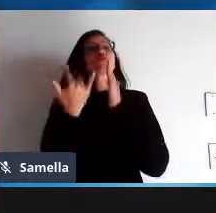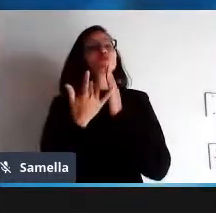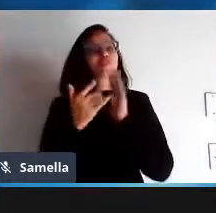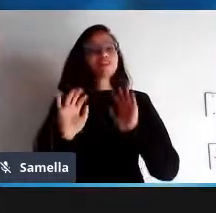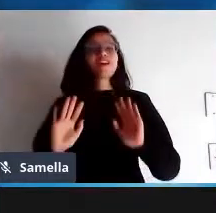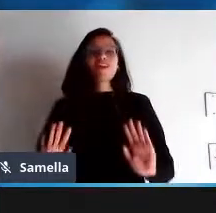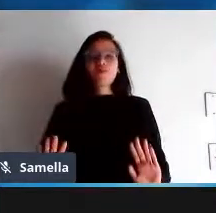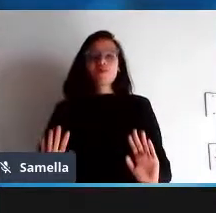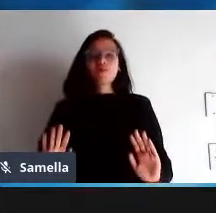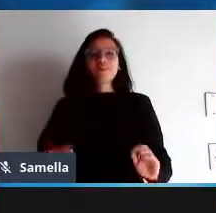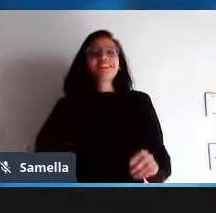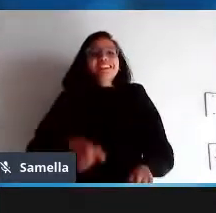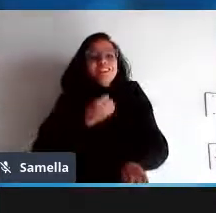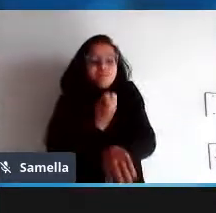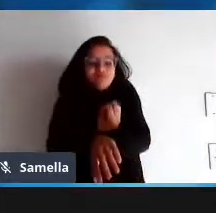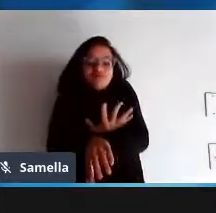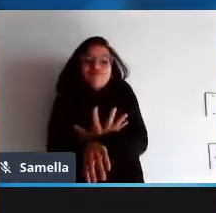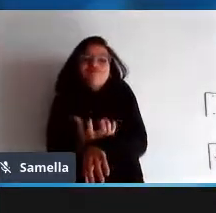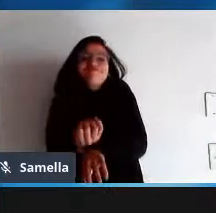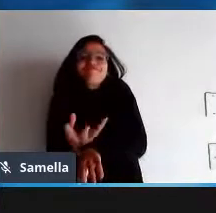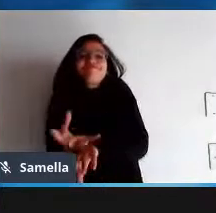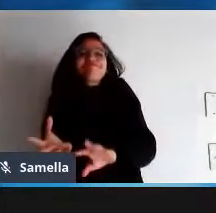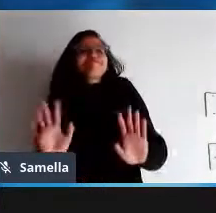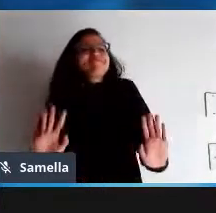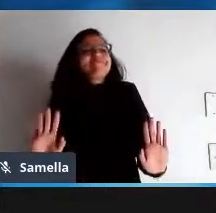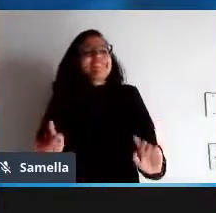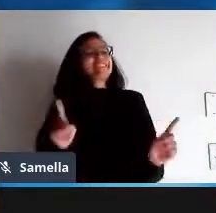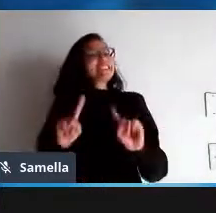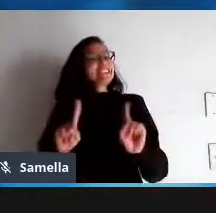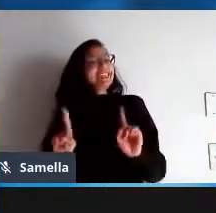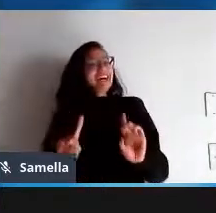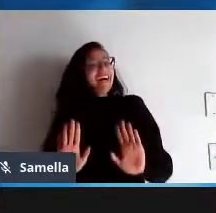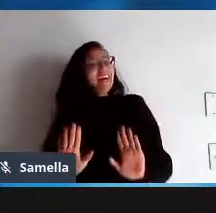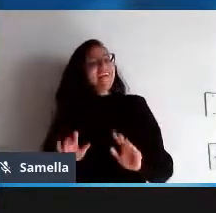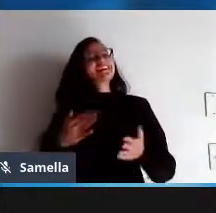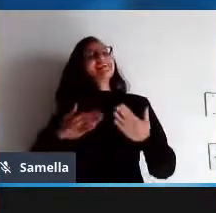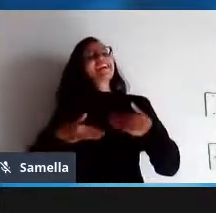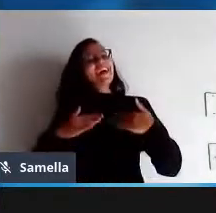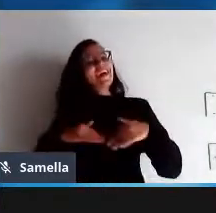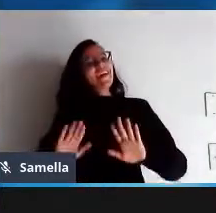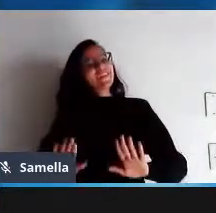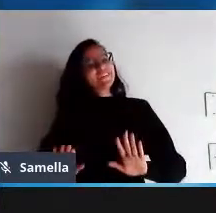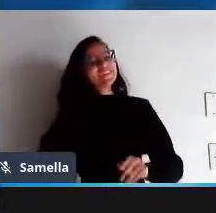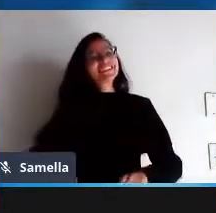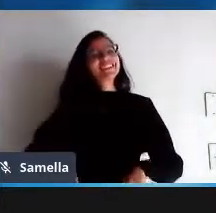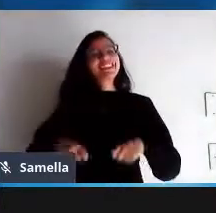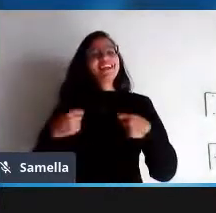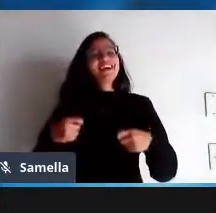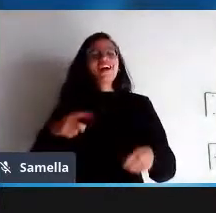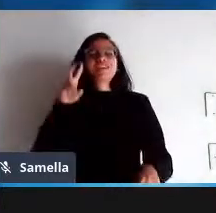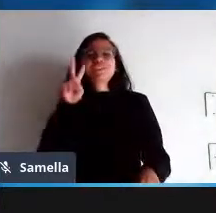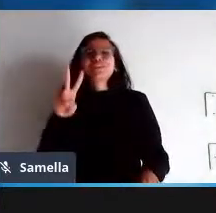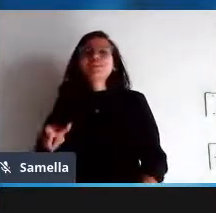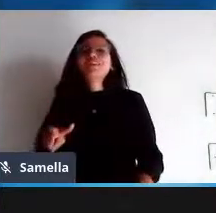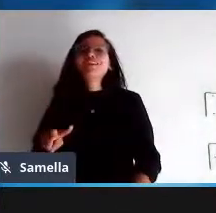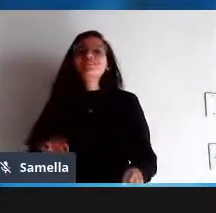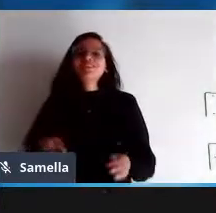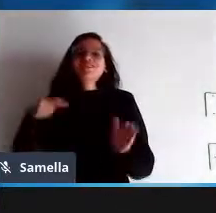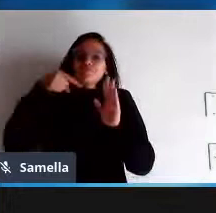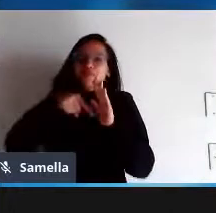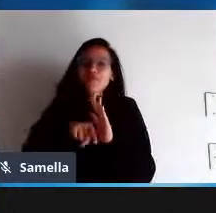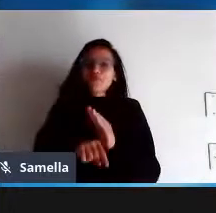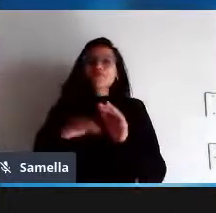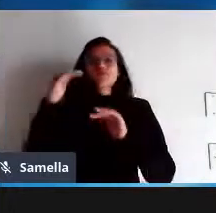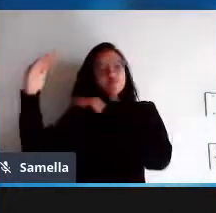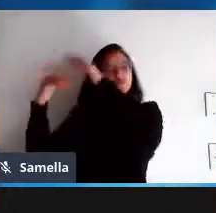causar arrepios também mas não é no sentido que a maioria das pessoas pensa a gente já vai ver isso mais um pouquinho para